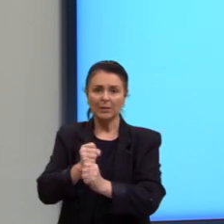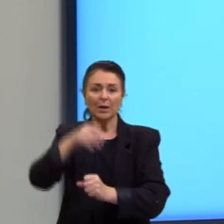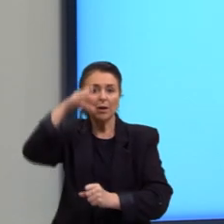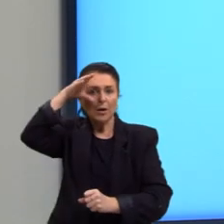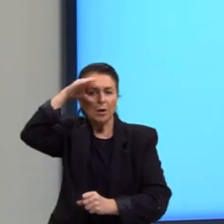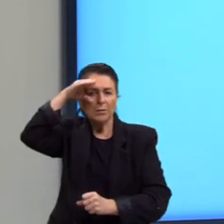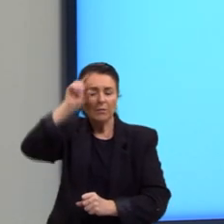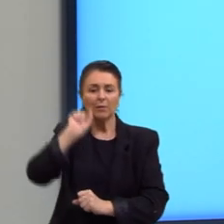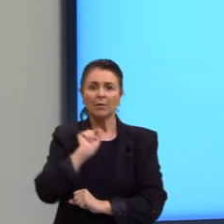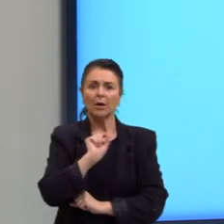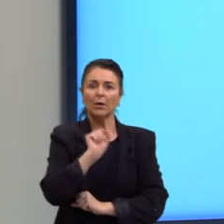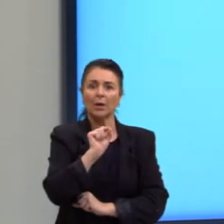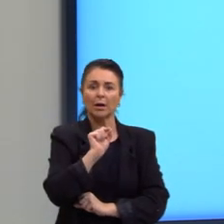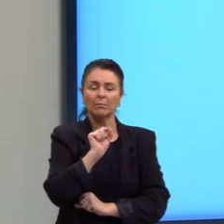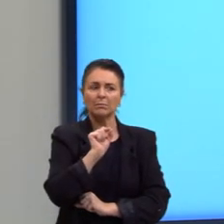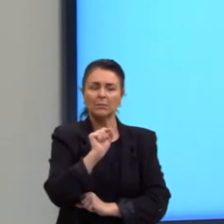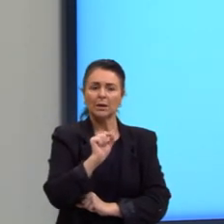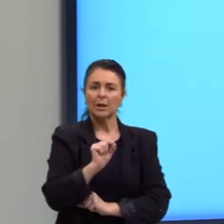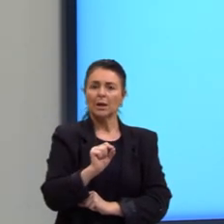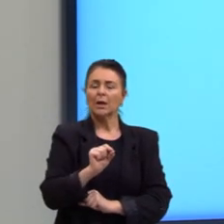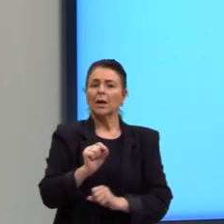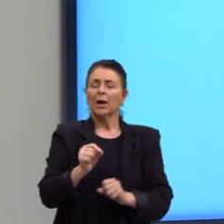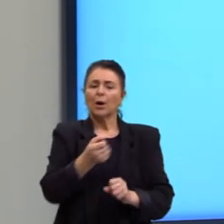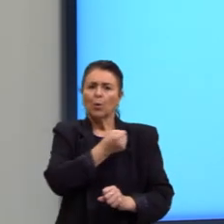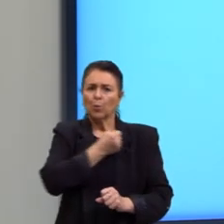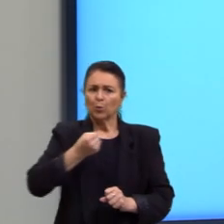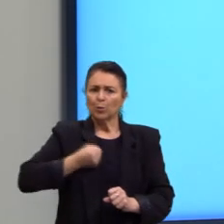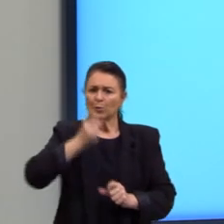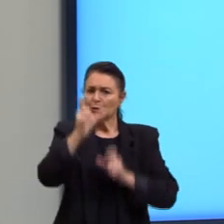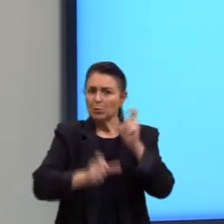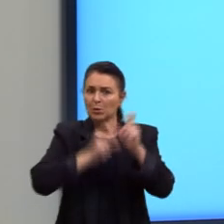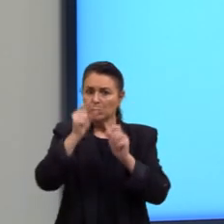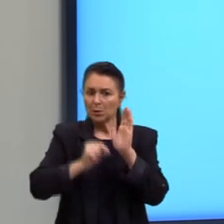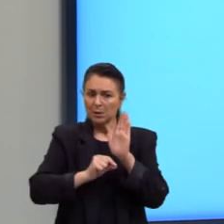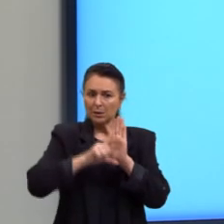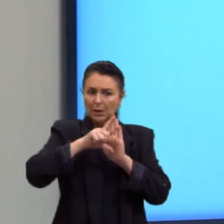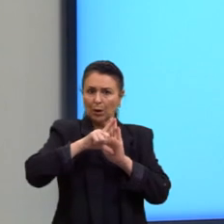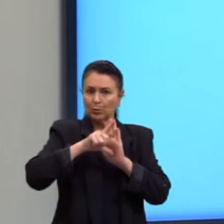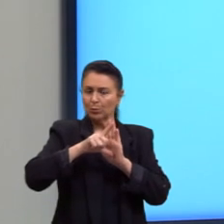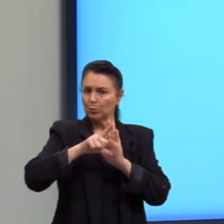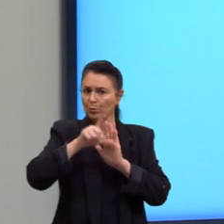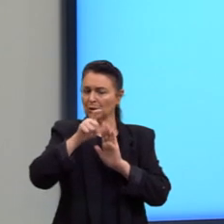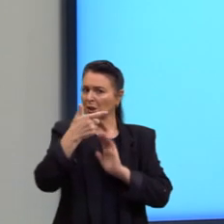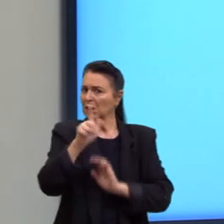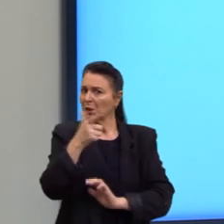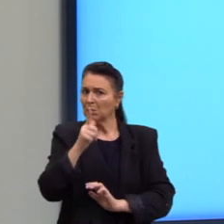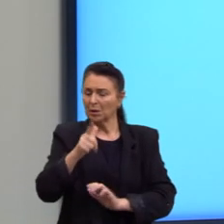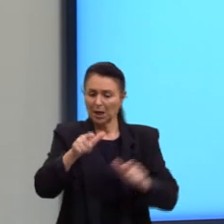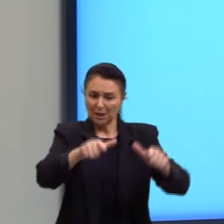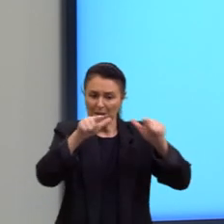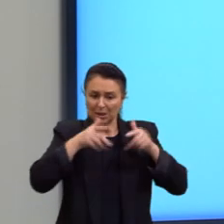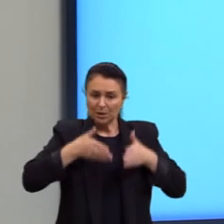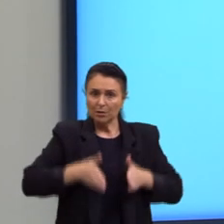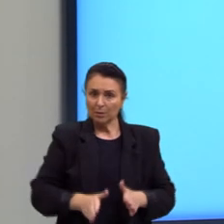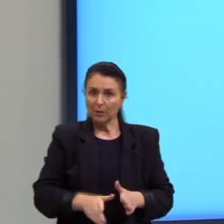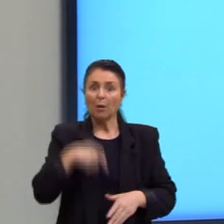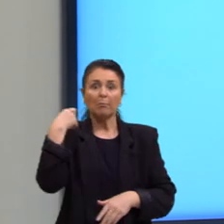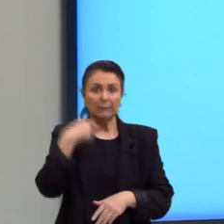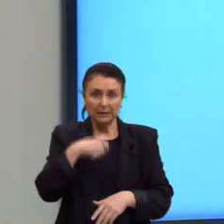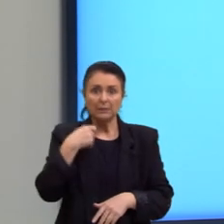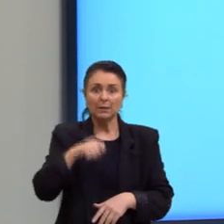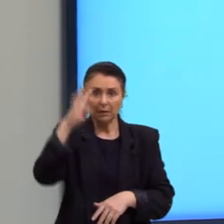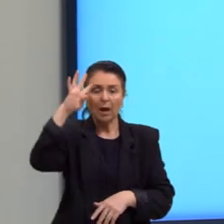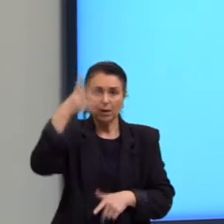-se que a questão do alto índice de pessoas no Brasil sem certidão de nascimento deve ser resolvida.